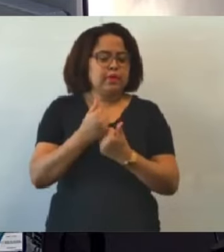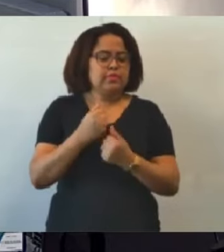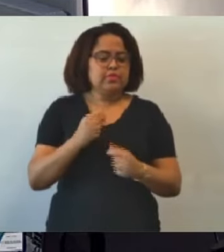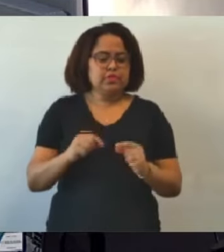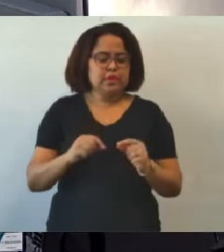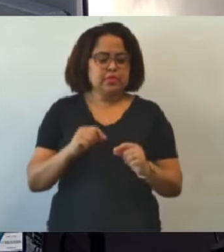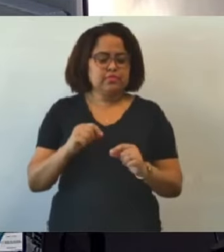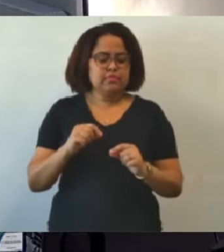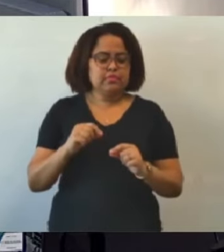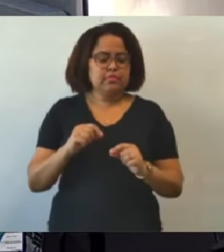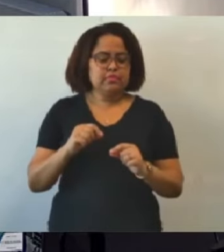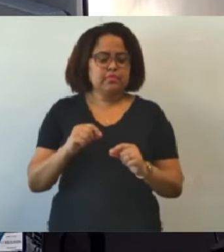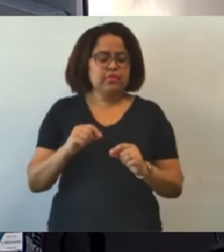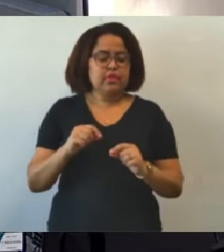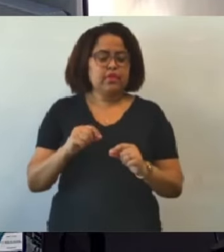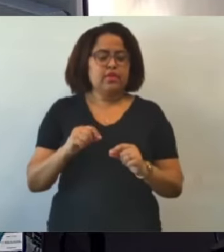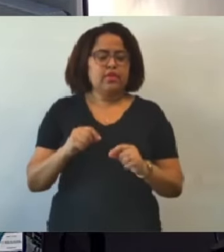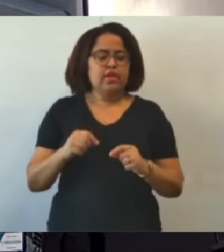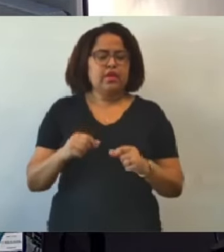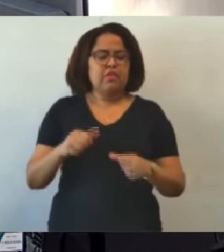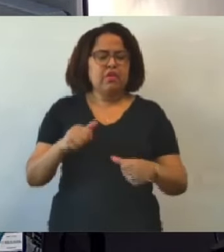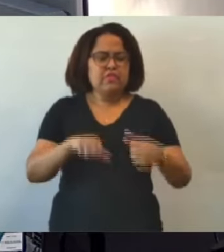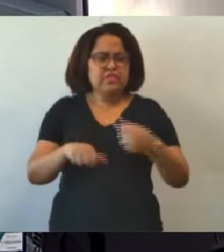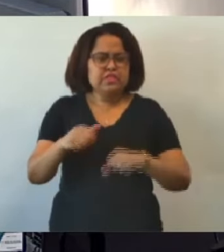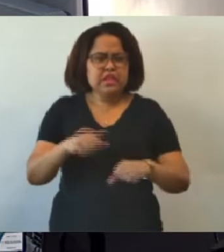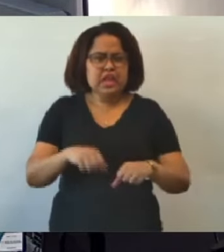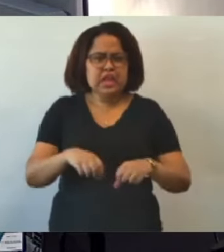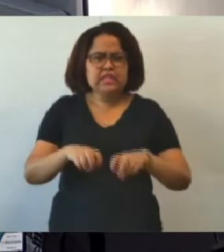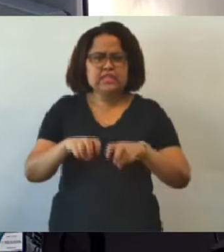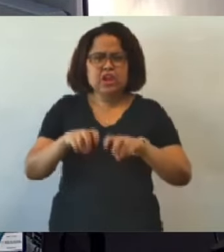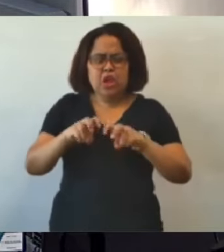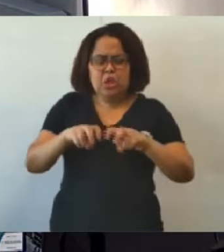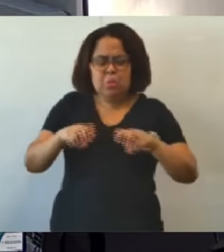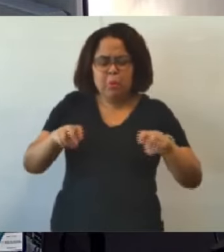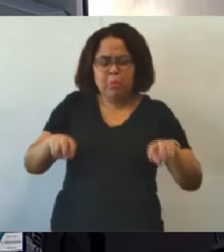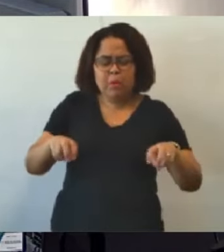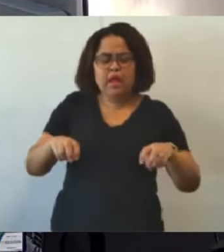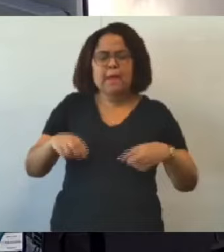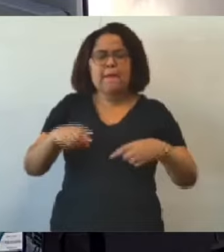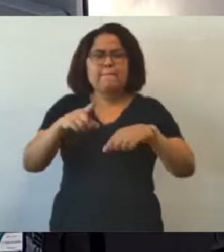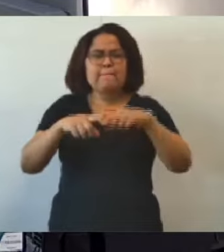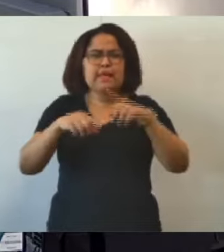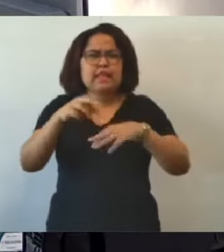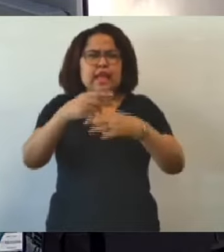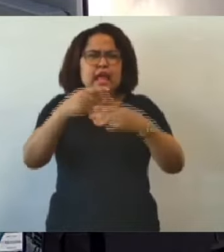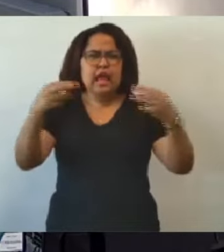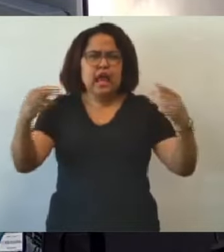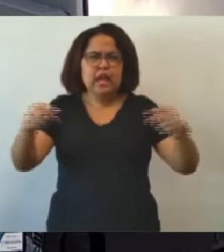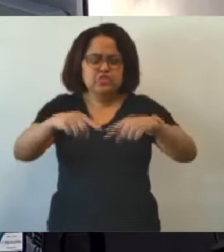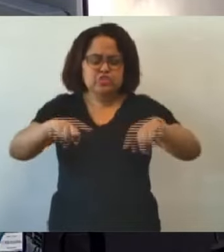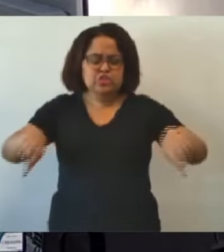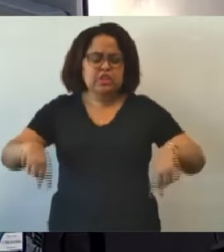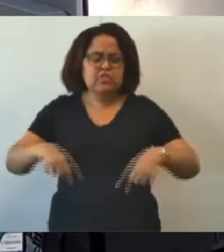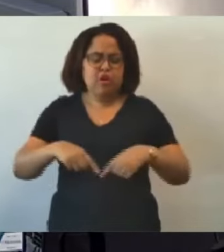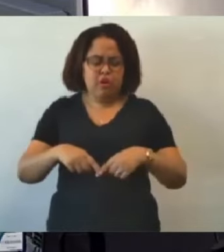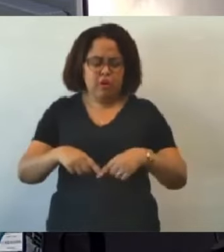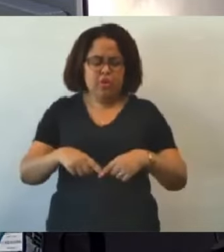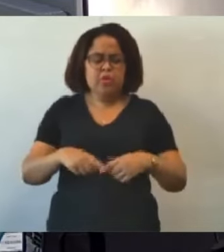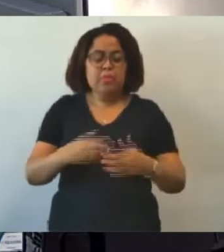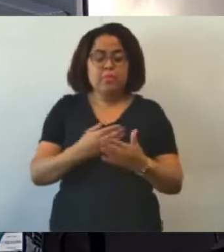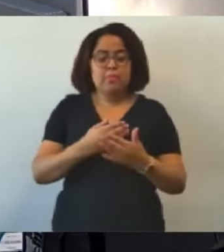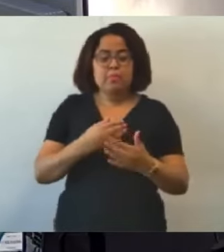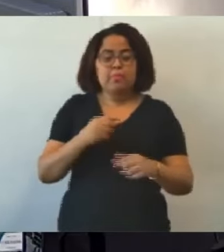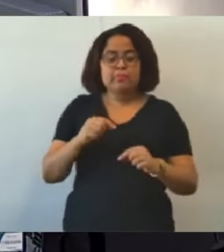insuficiência de imobiliário, de equipamentos e materiais de escritório, além de comunicação ineficaz devido à